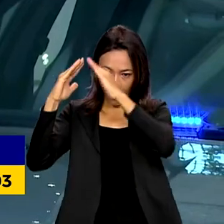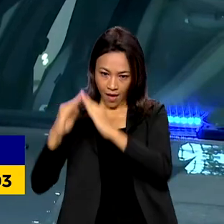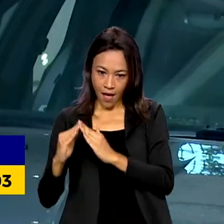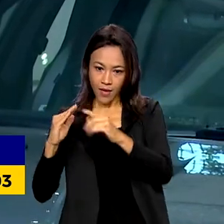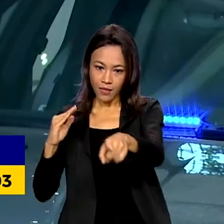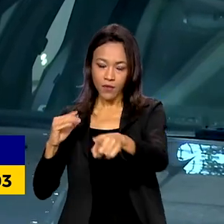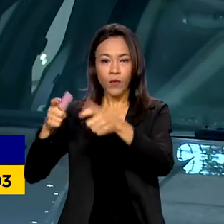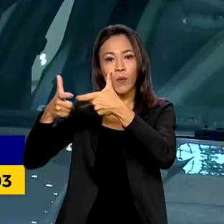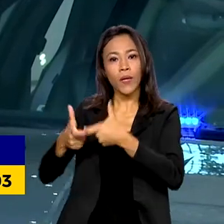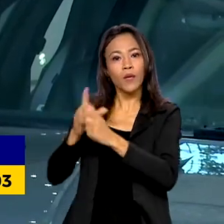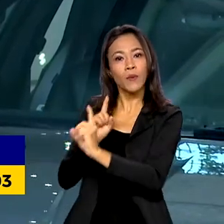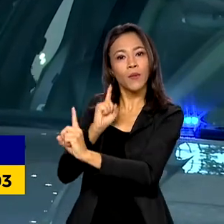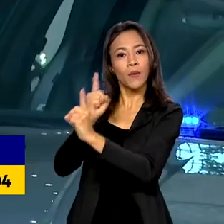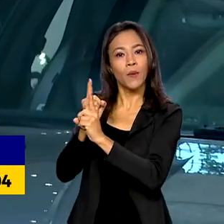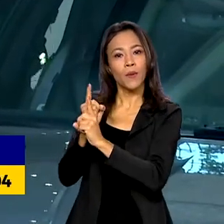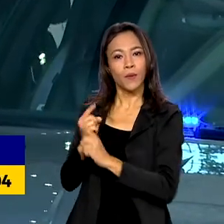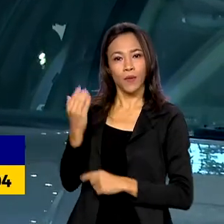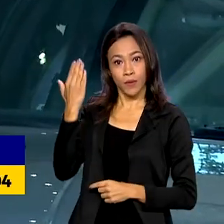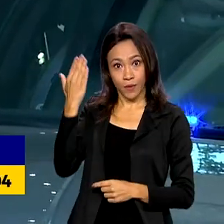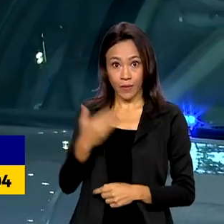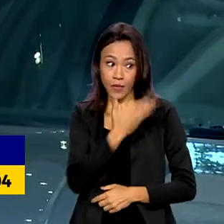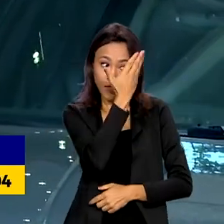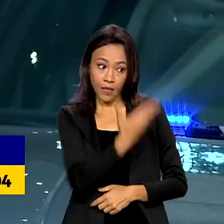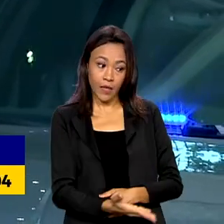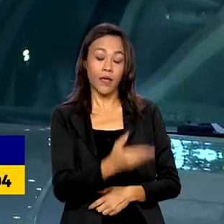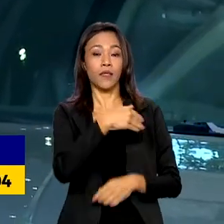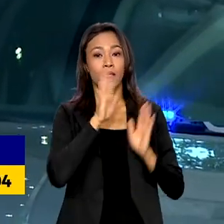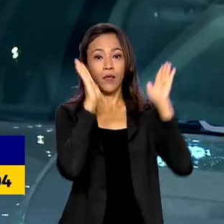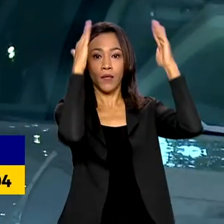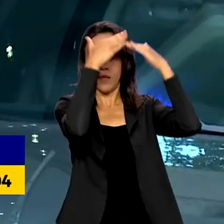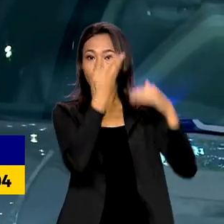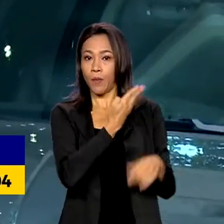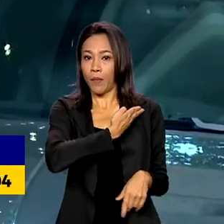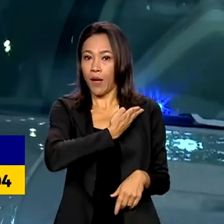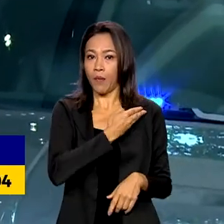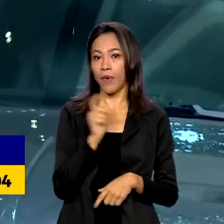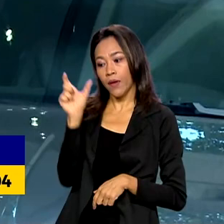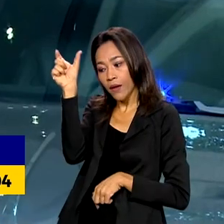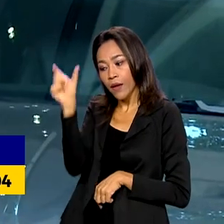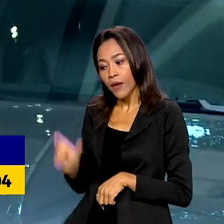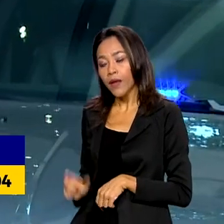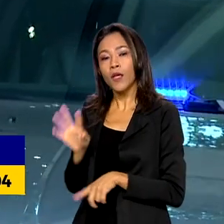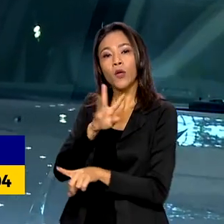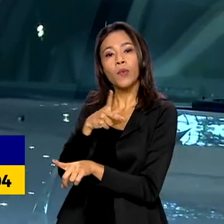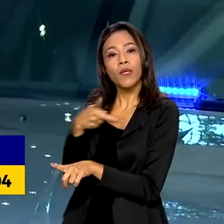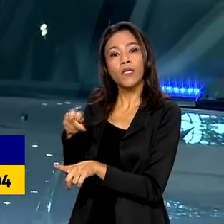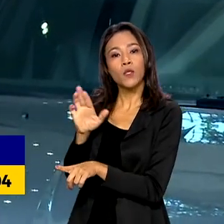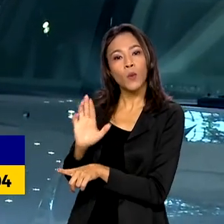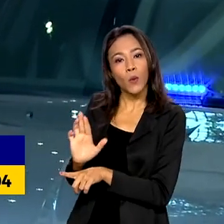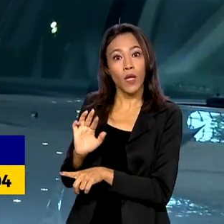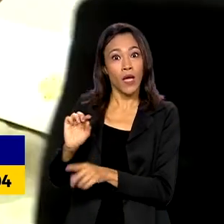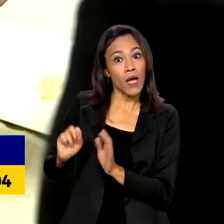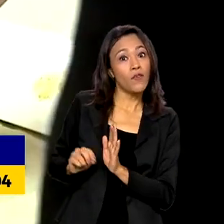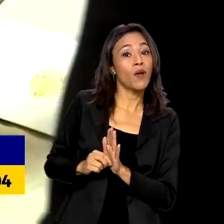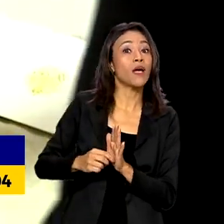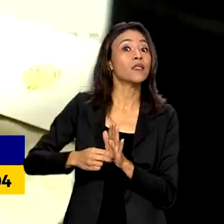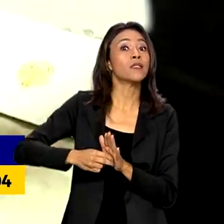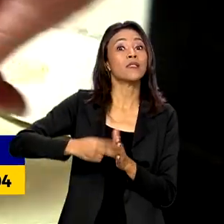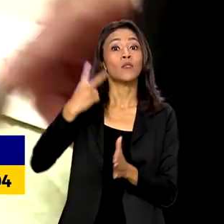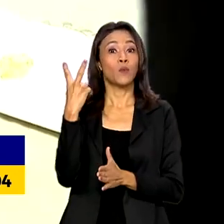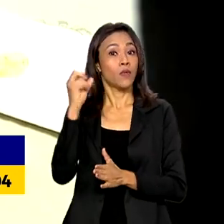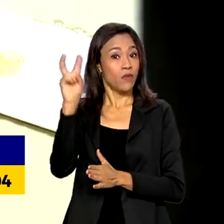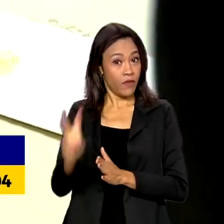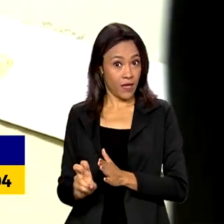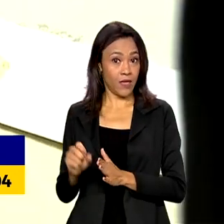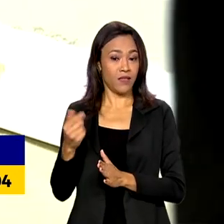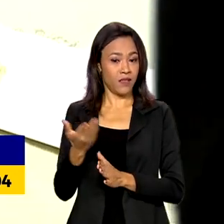foi o local do encontro entre o Papa Francisco e o presidente Lula. Esta foi a segunda vez que estiveram juntos desde que